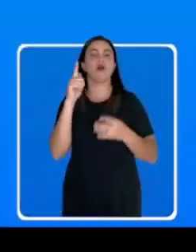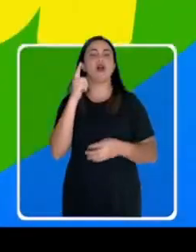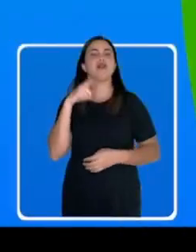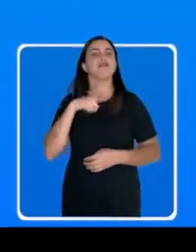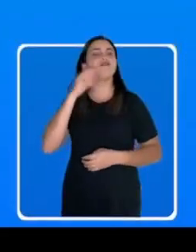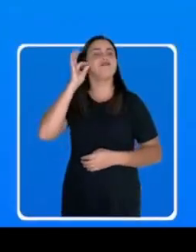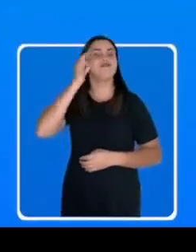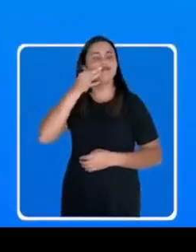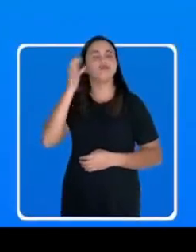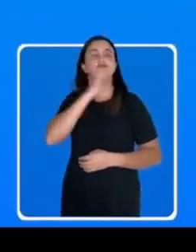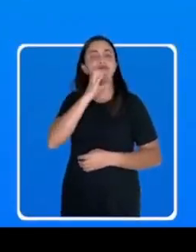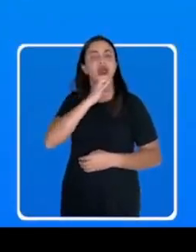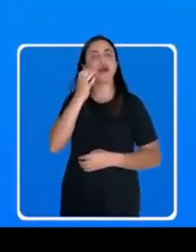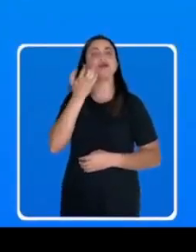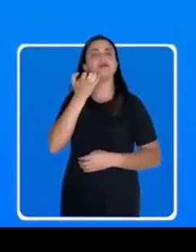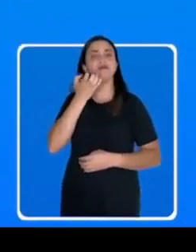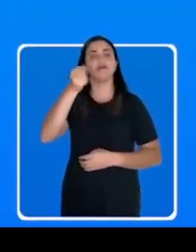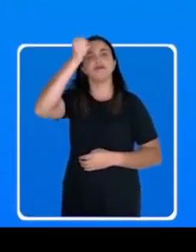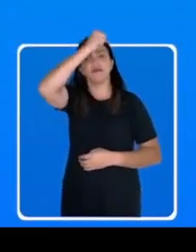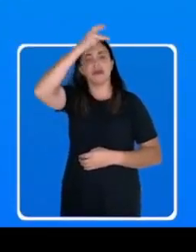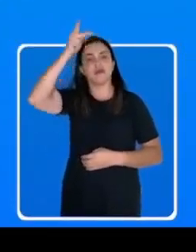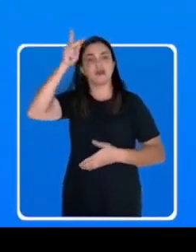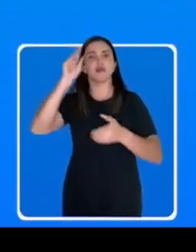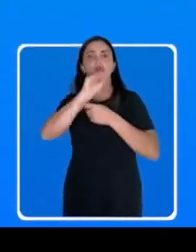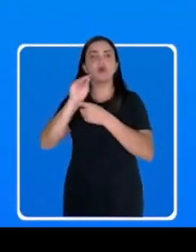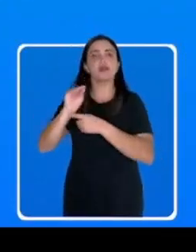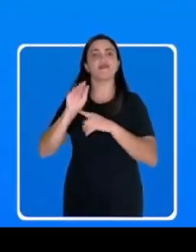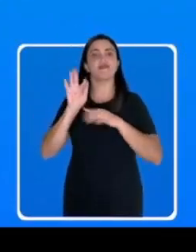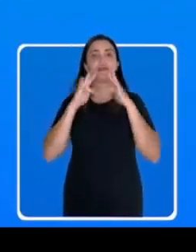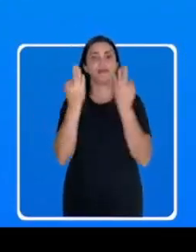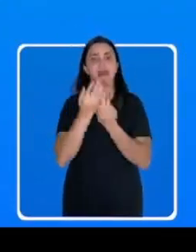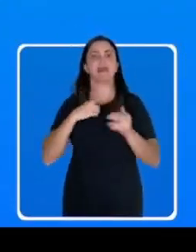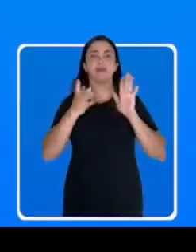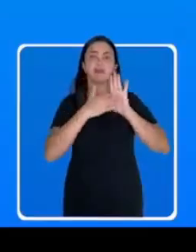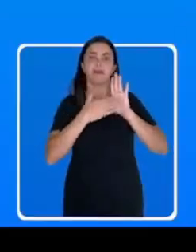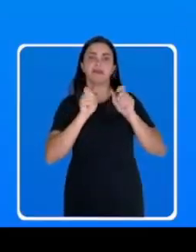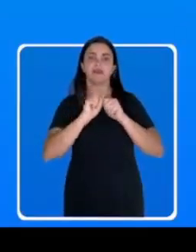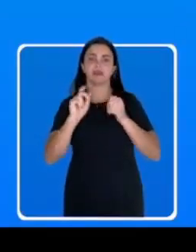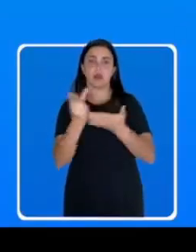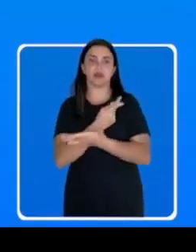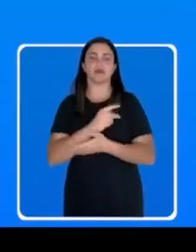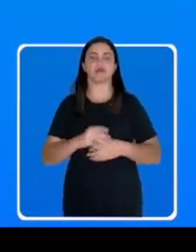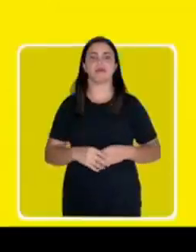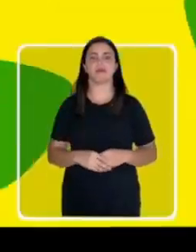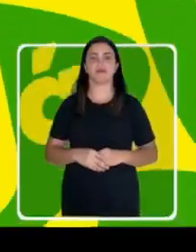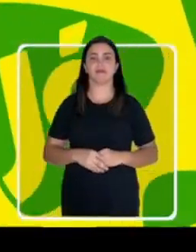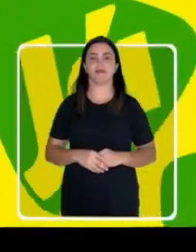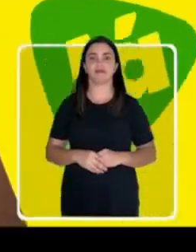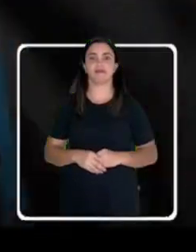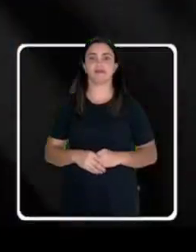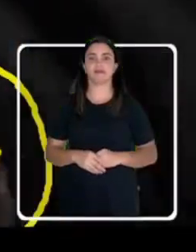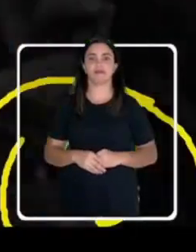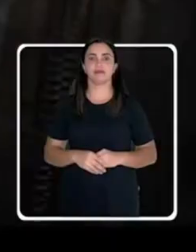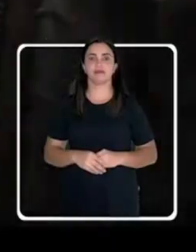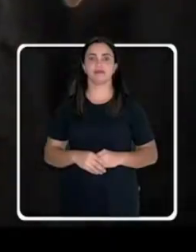Goiânia tem pressa e quer um prefeito em defesa da família, que tem propostas e sabe fazer.